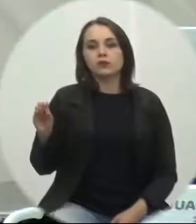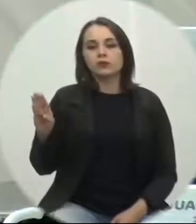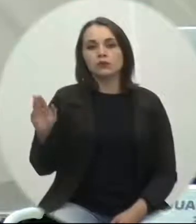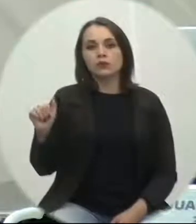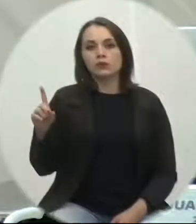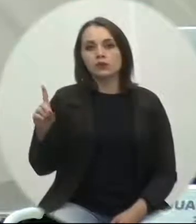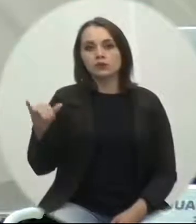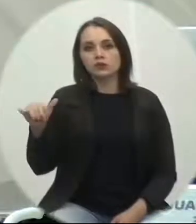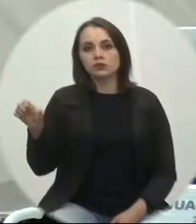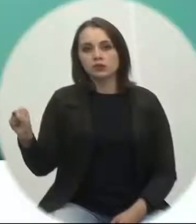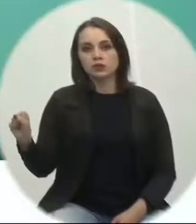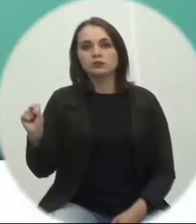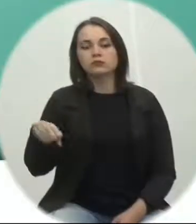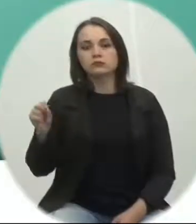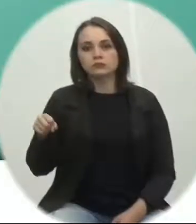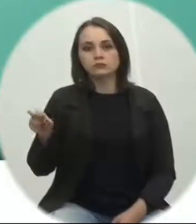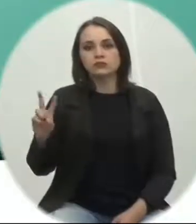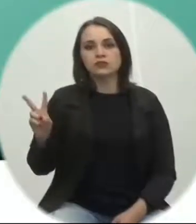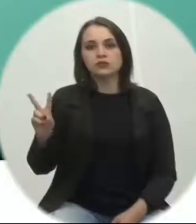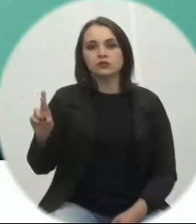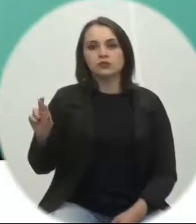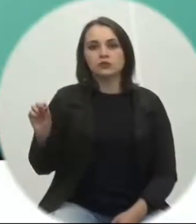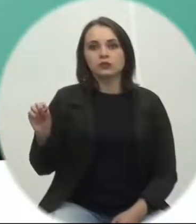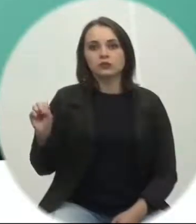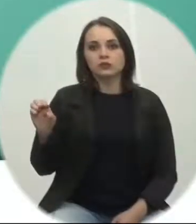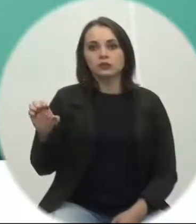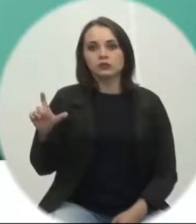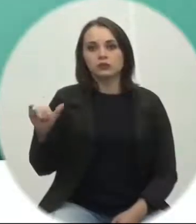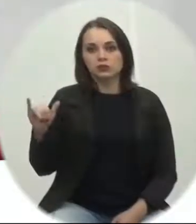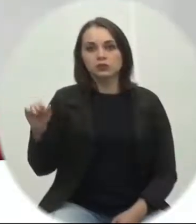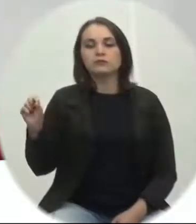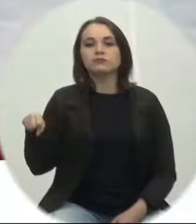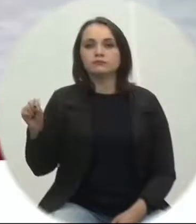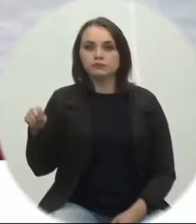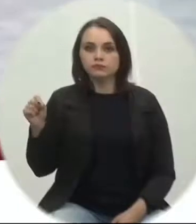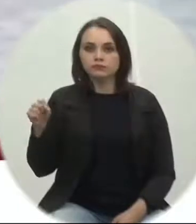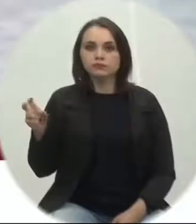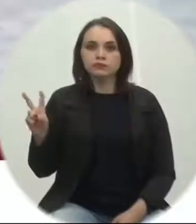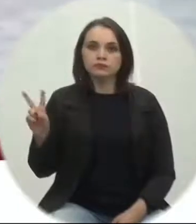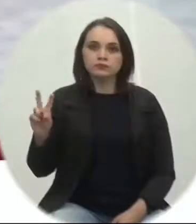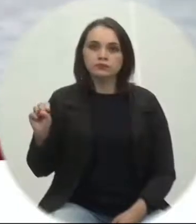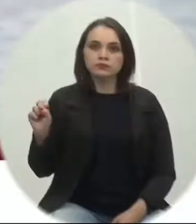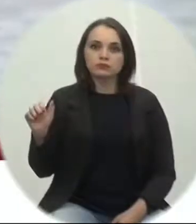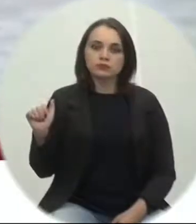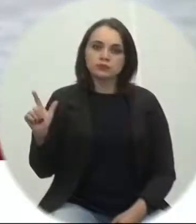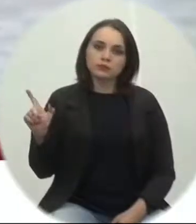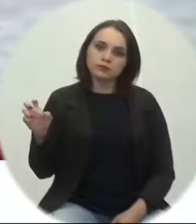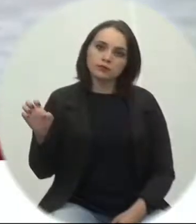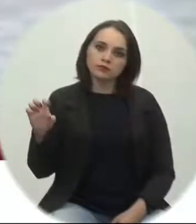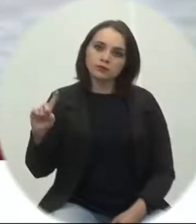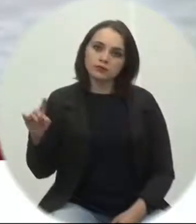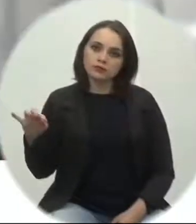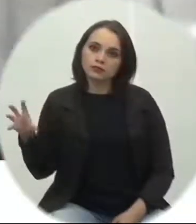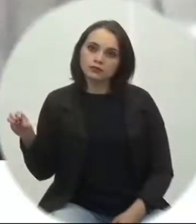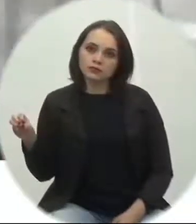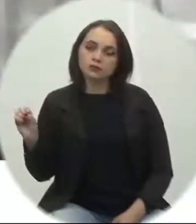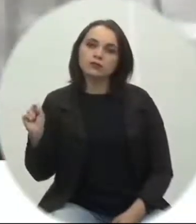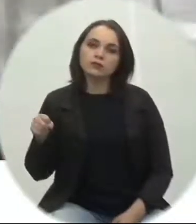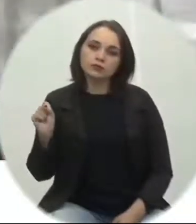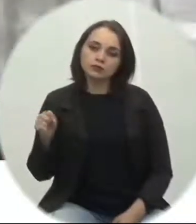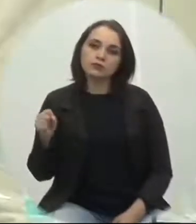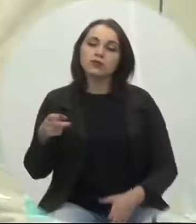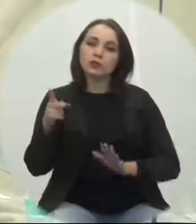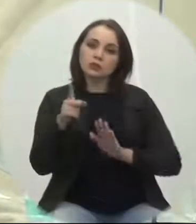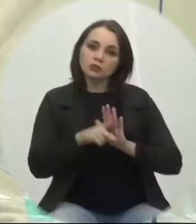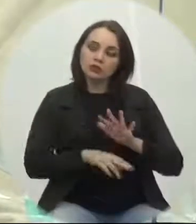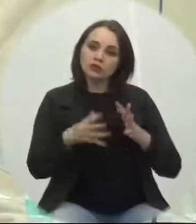a favor vereadora Roseli De Luca a favor a favor vereador Salésio Lima a favor presidente a favor o